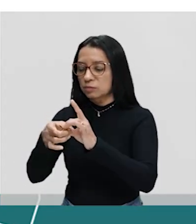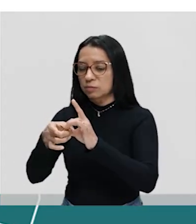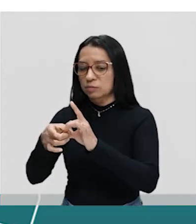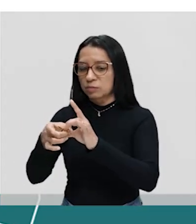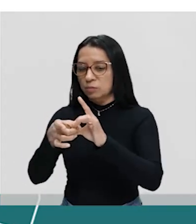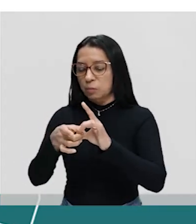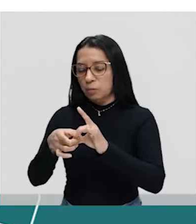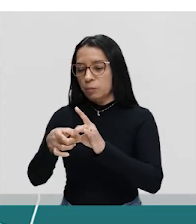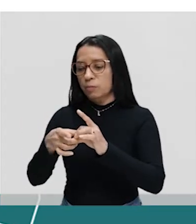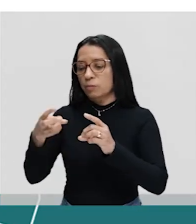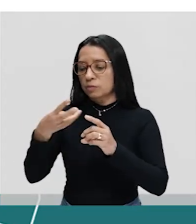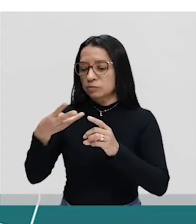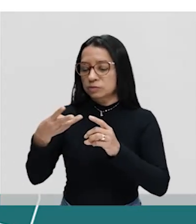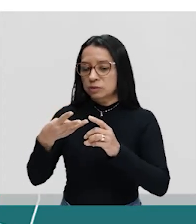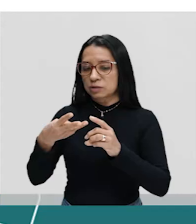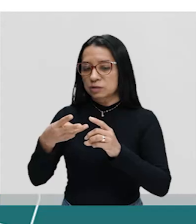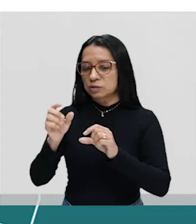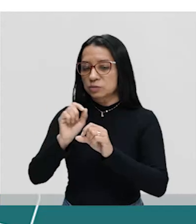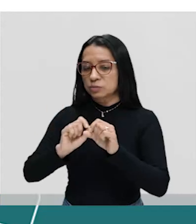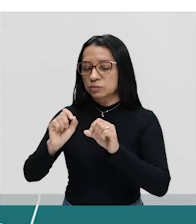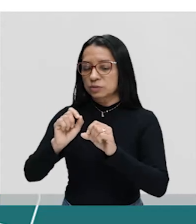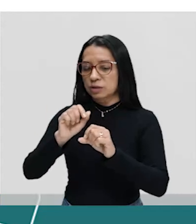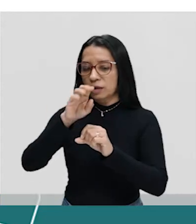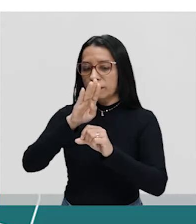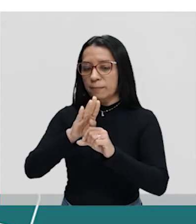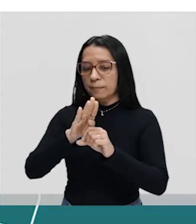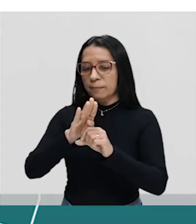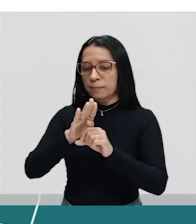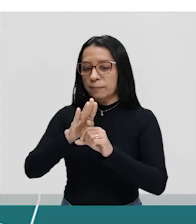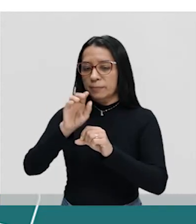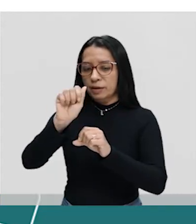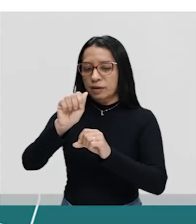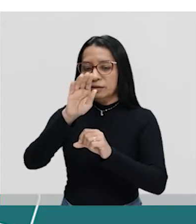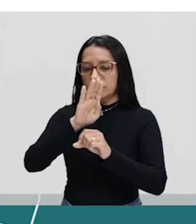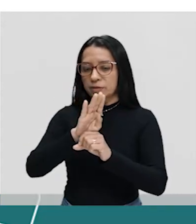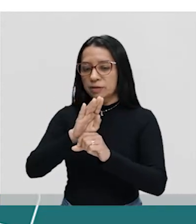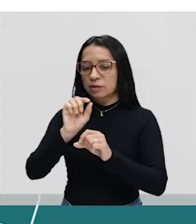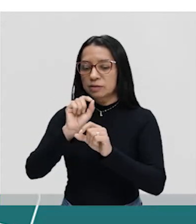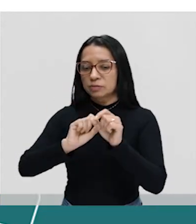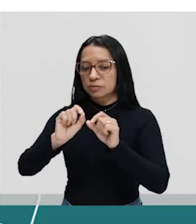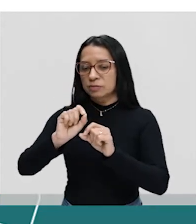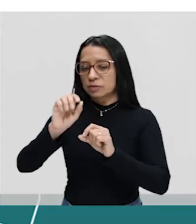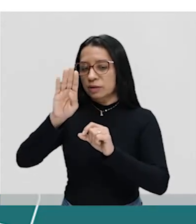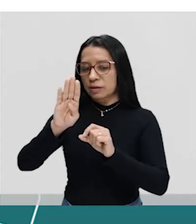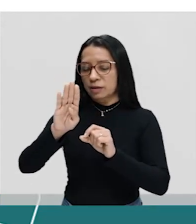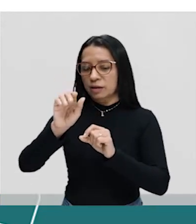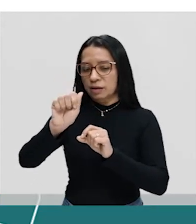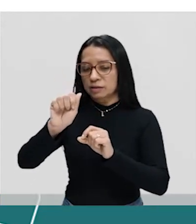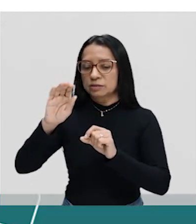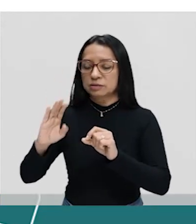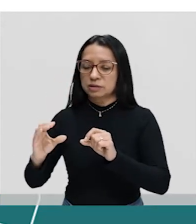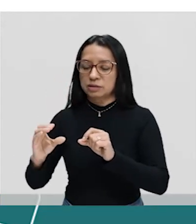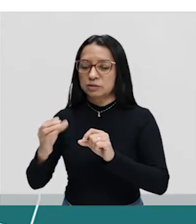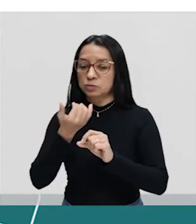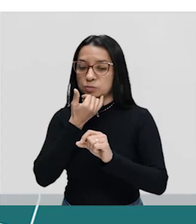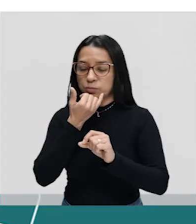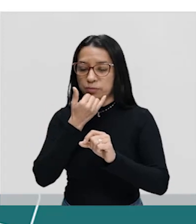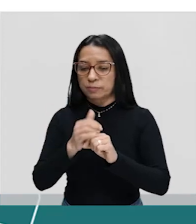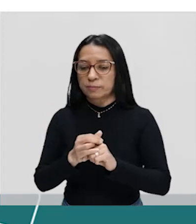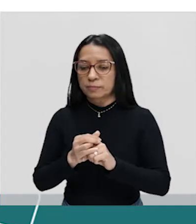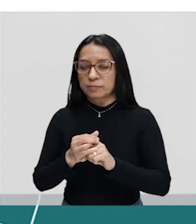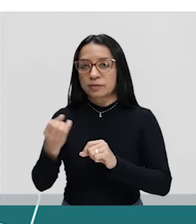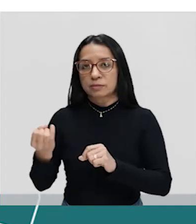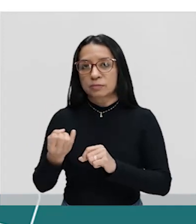é comum entre A e B e também o que é comum entre A e C. Então, veja, é